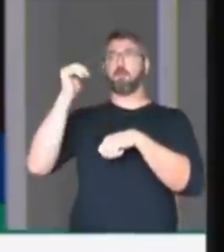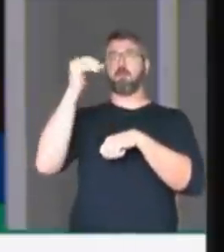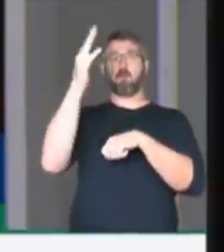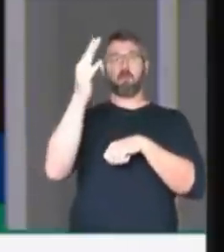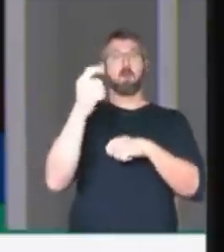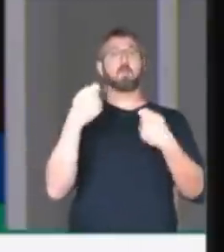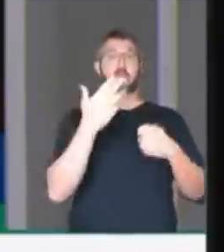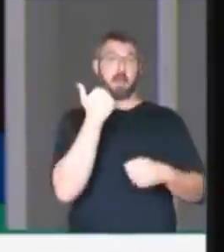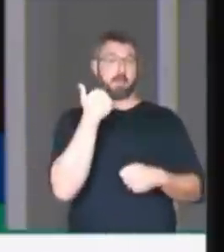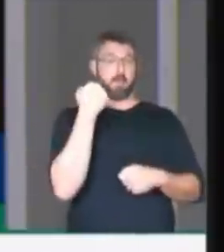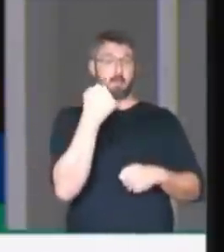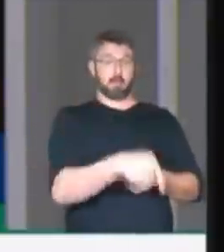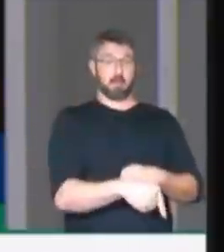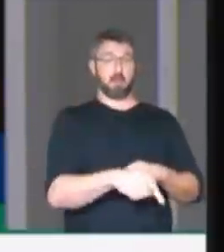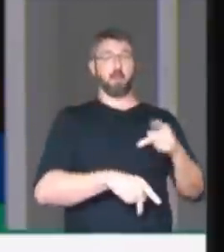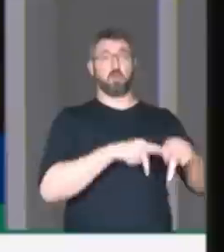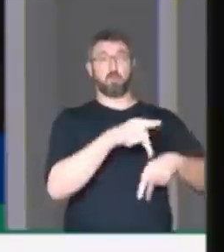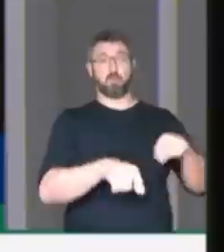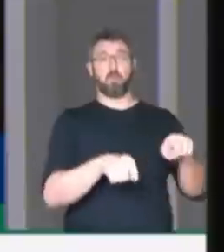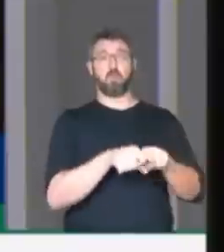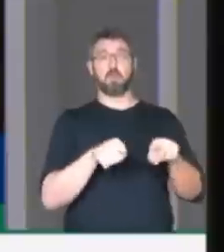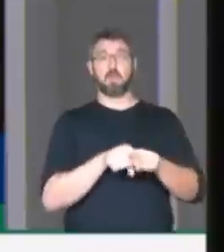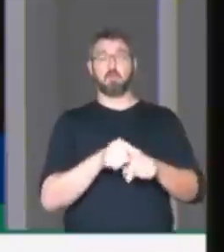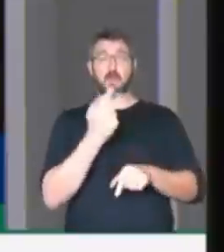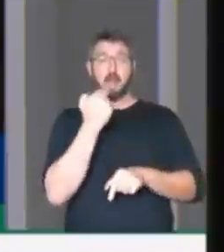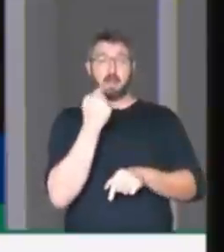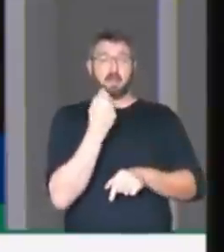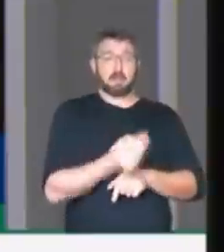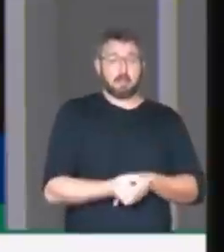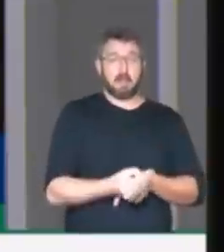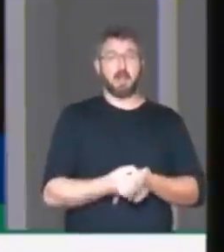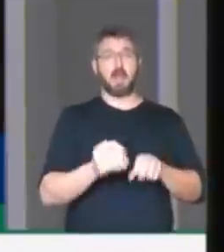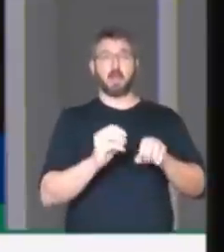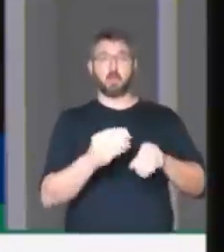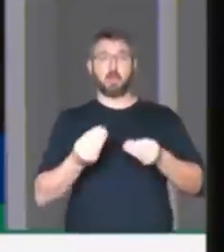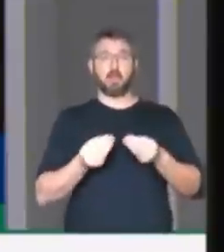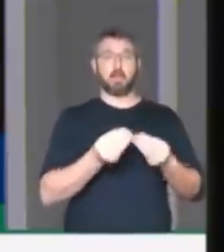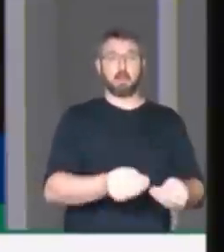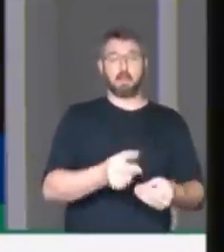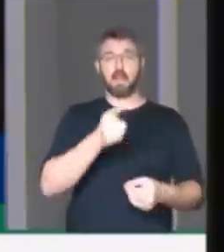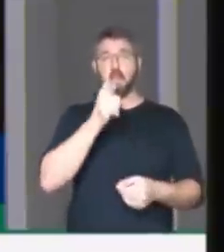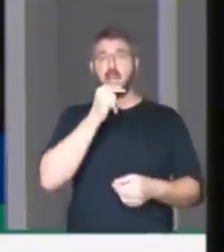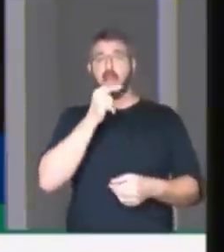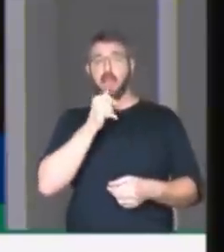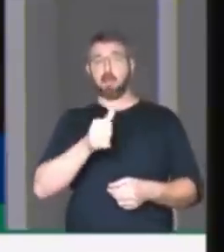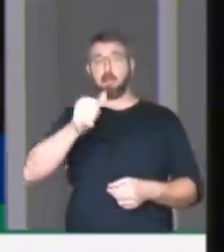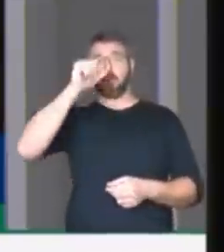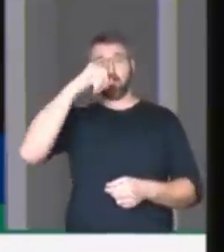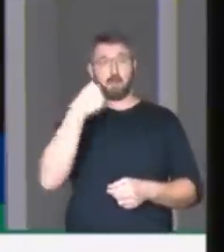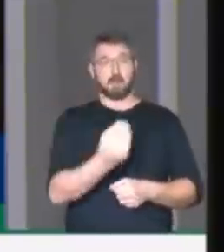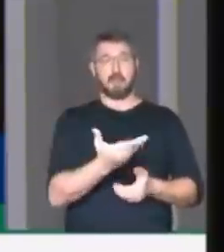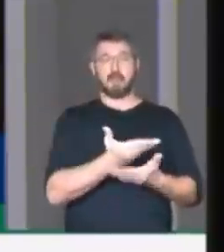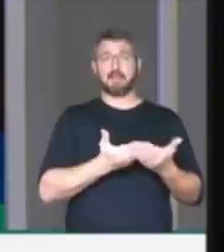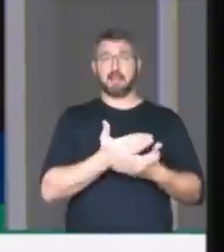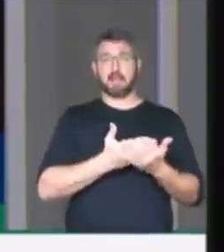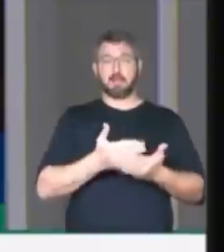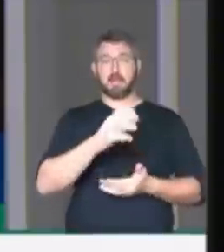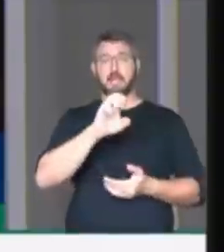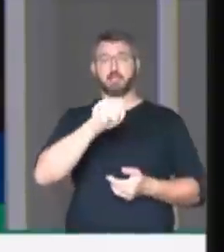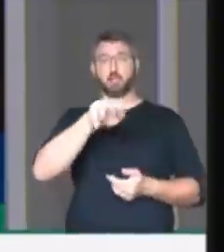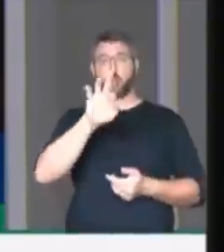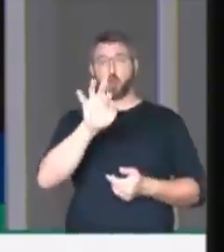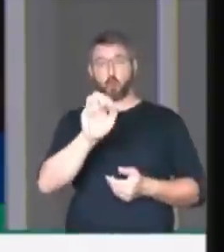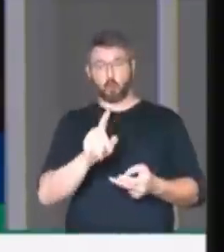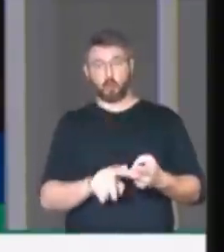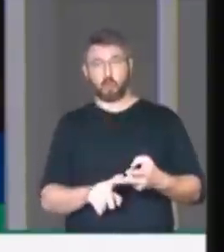povo, nutrir e educar nossas crianças, dar água potável, saneamento básico, segurança